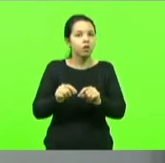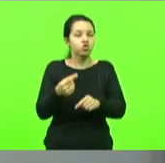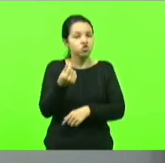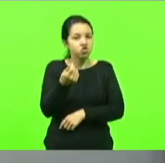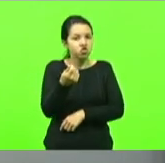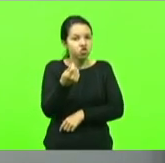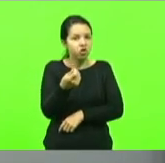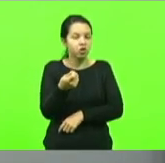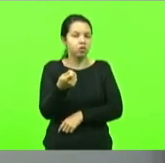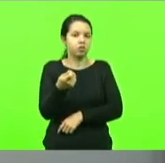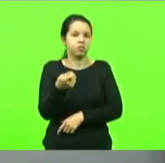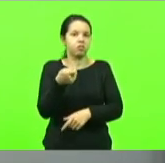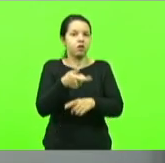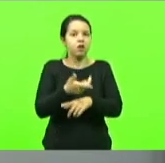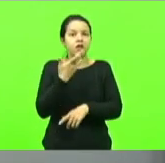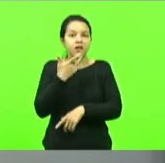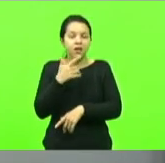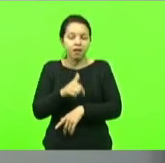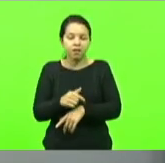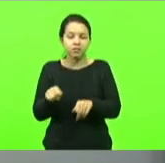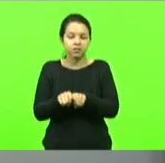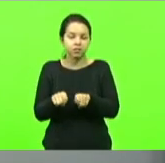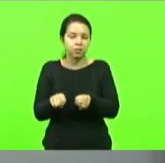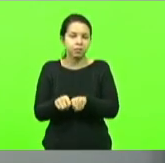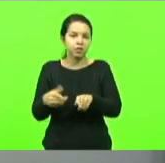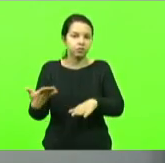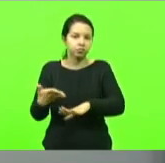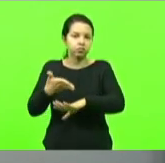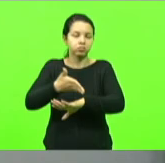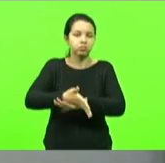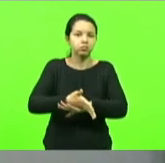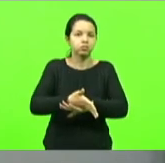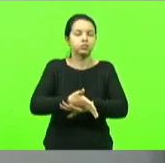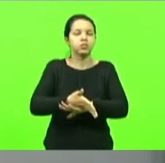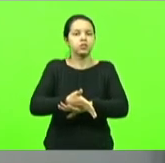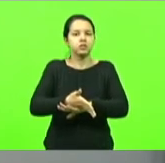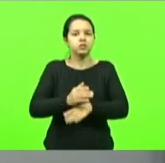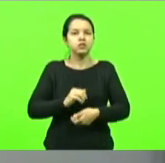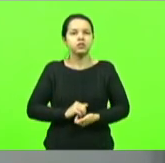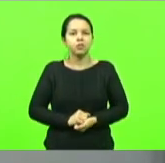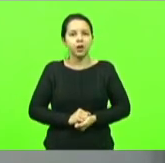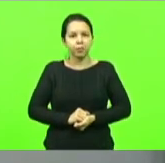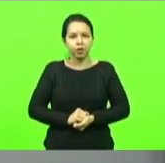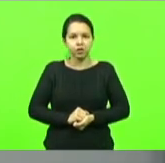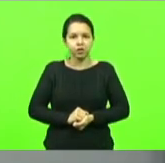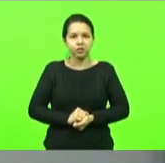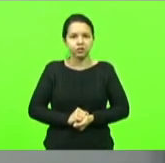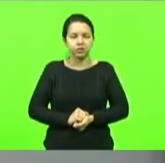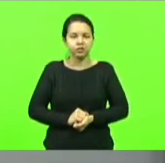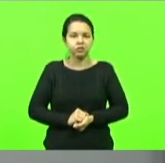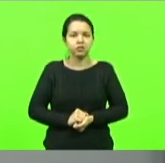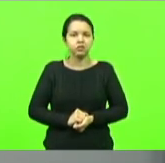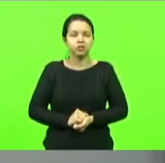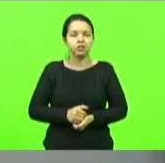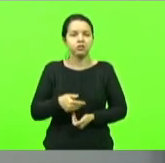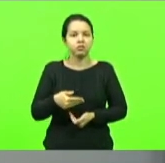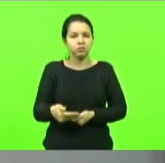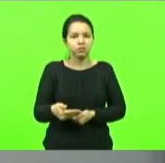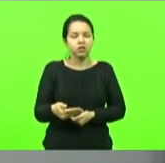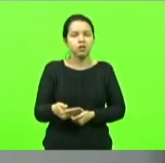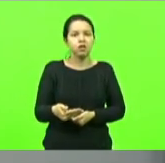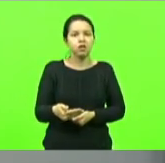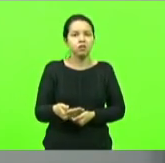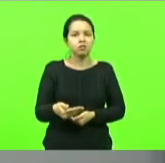em aposta que é proibido pelo estatuto da criança do adolescente teve um rapaz um acontecimento que uma